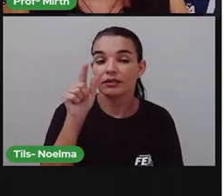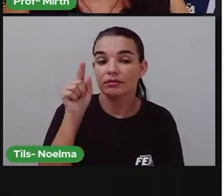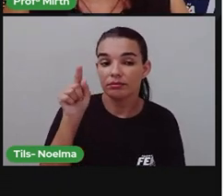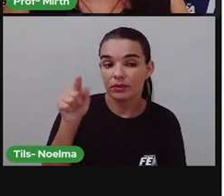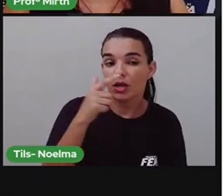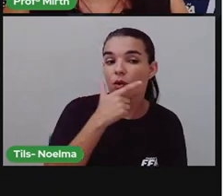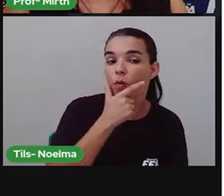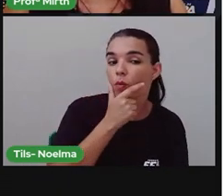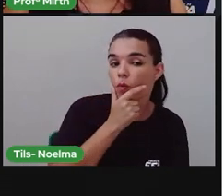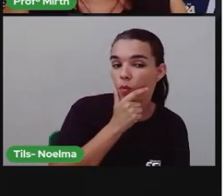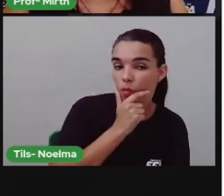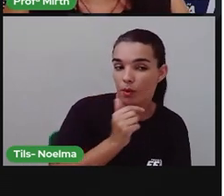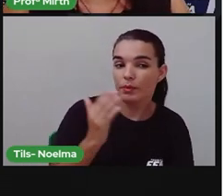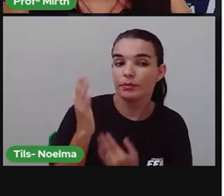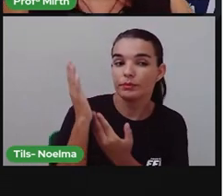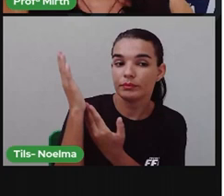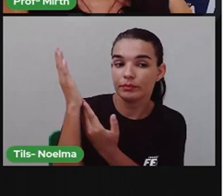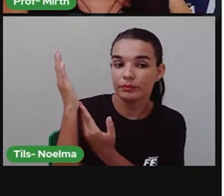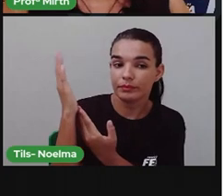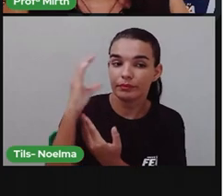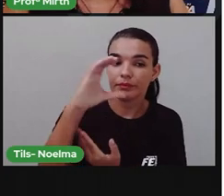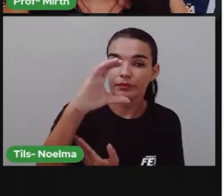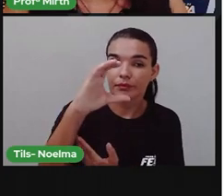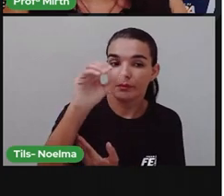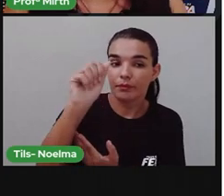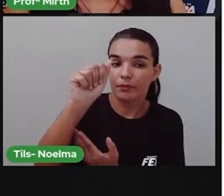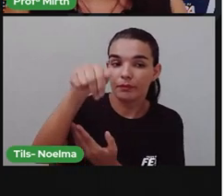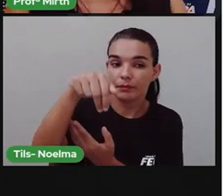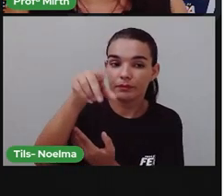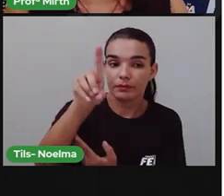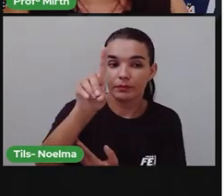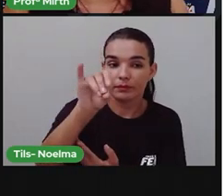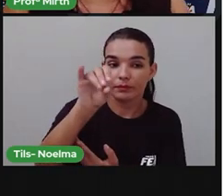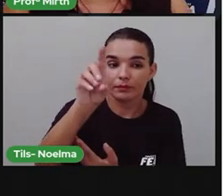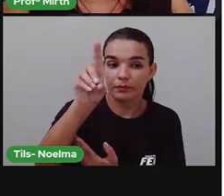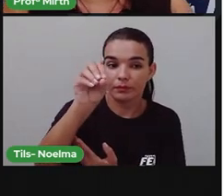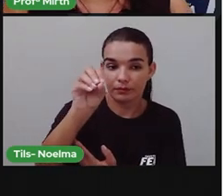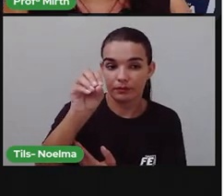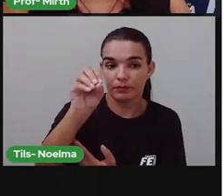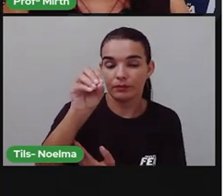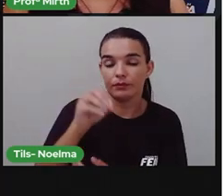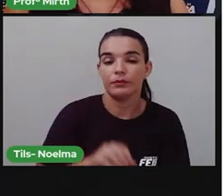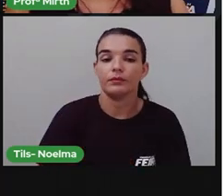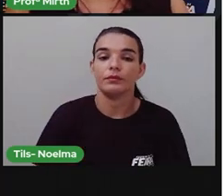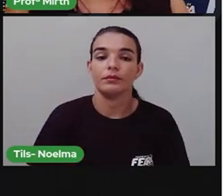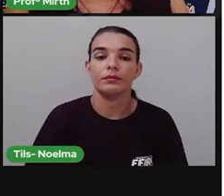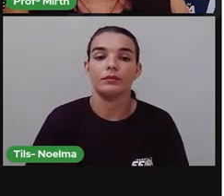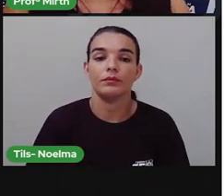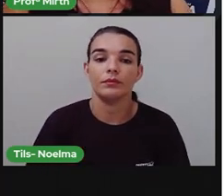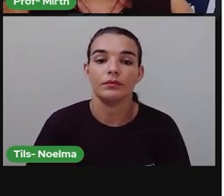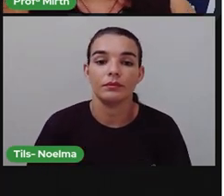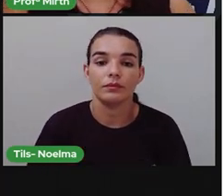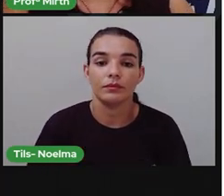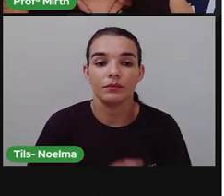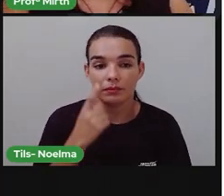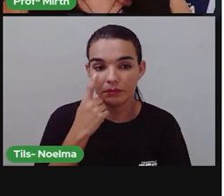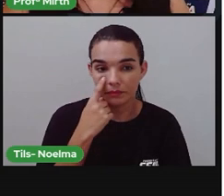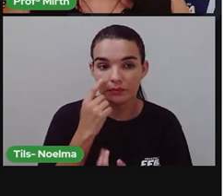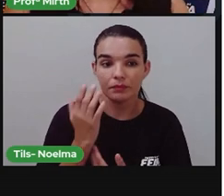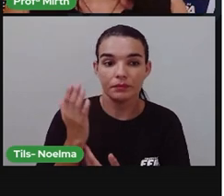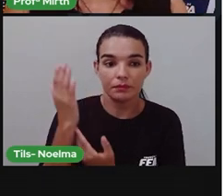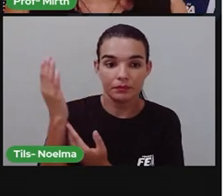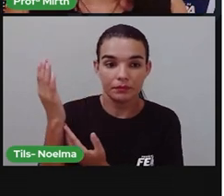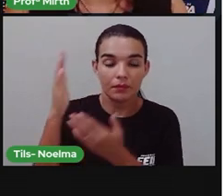Portinari. Porque vai falar também sobre as obras dele, né? Os quadros. Tá aí um pintor, né?